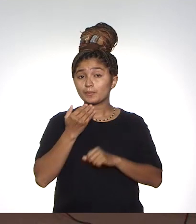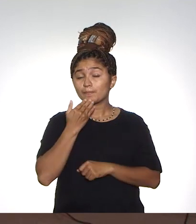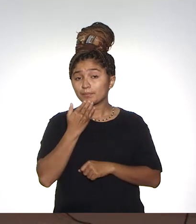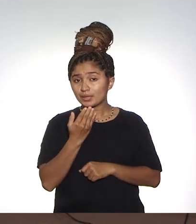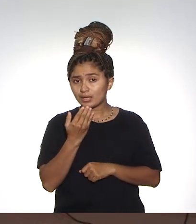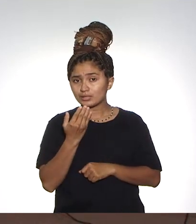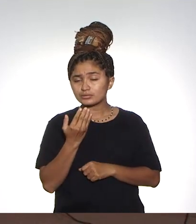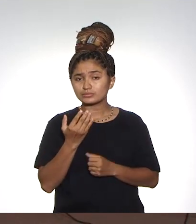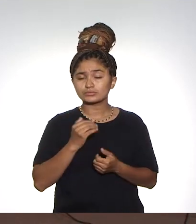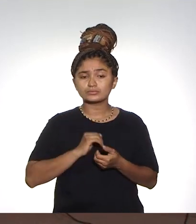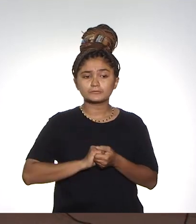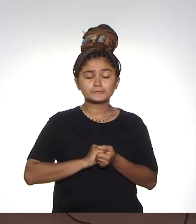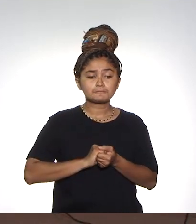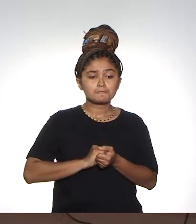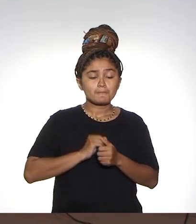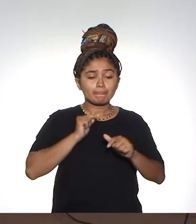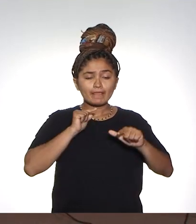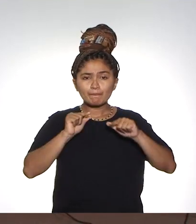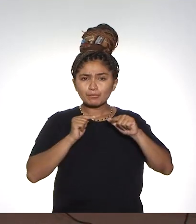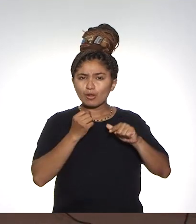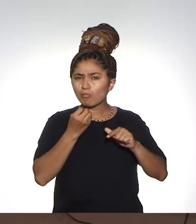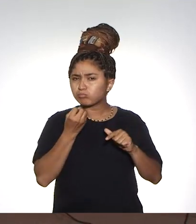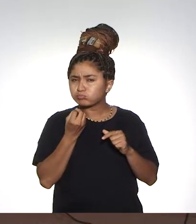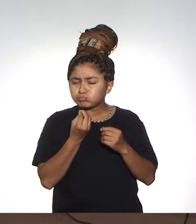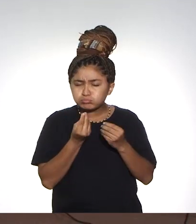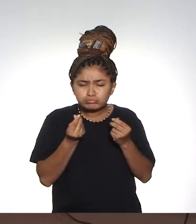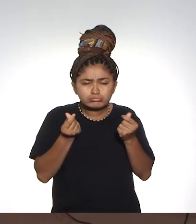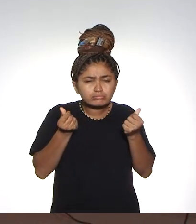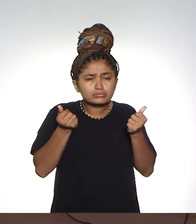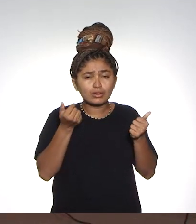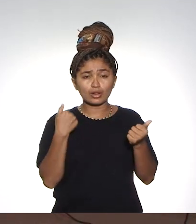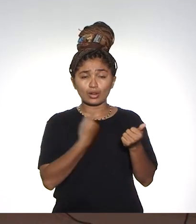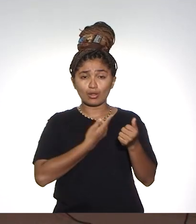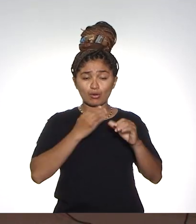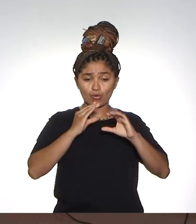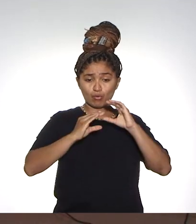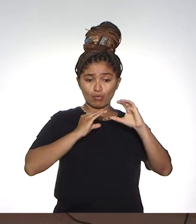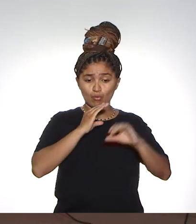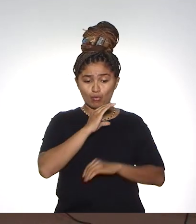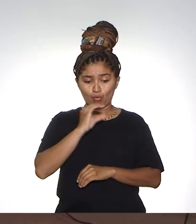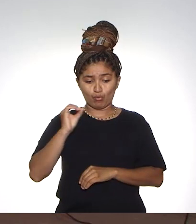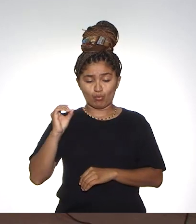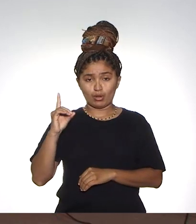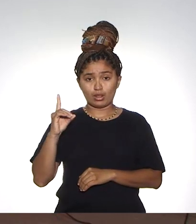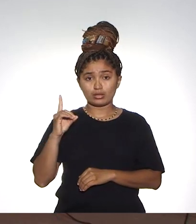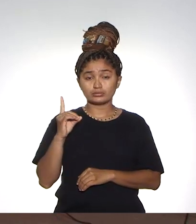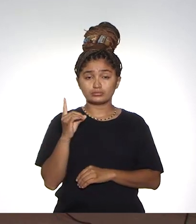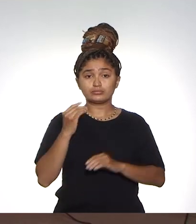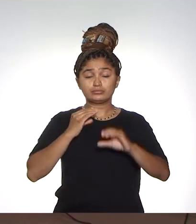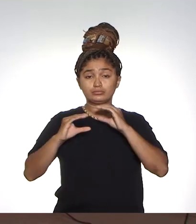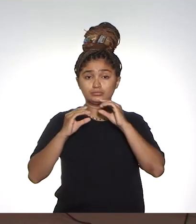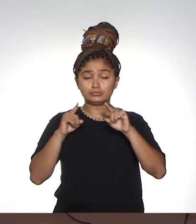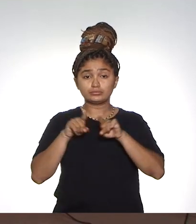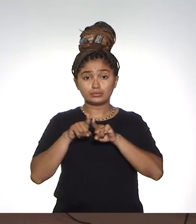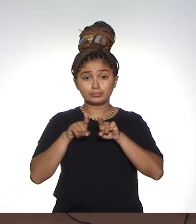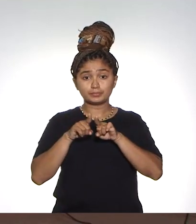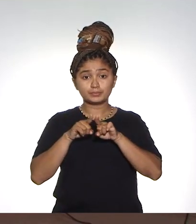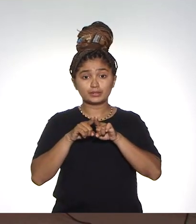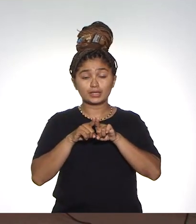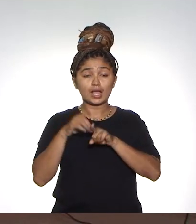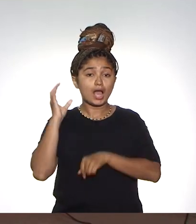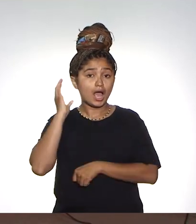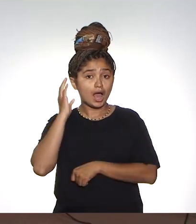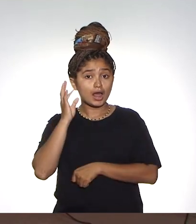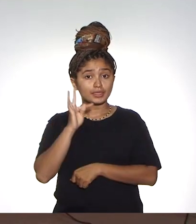e aí entra um trabalho fantástico, que a nossa comunicação vem realizando, tanto a coordenação de comunicação, quanto a rádio e